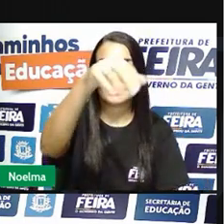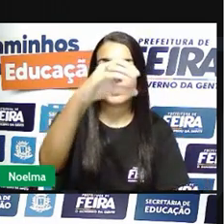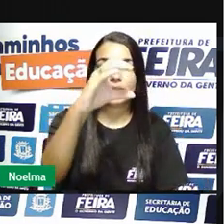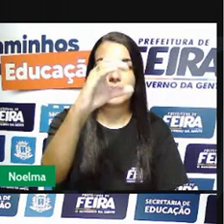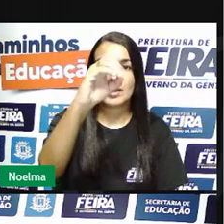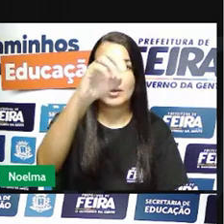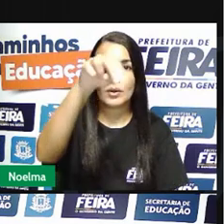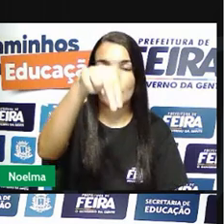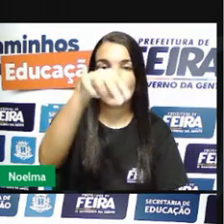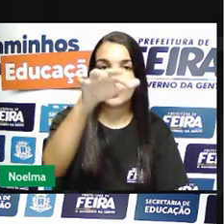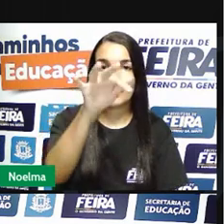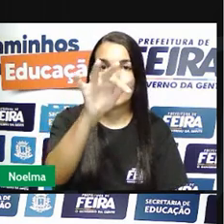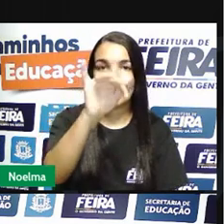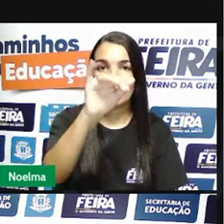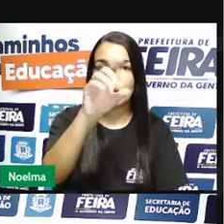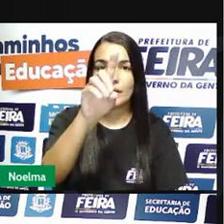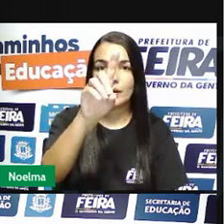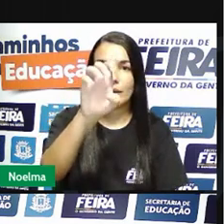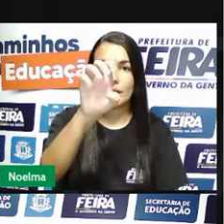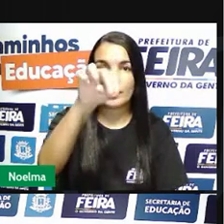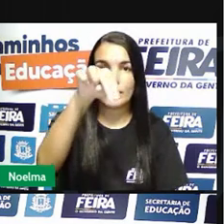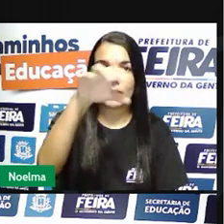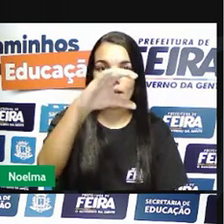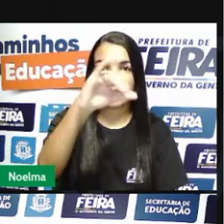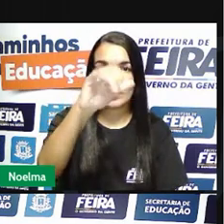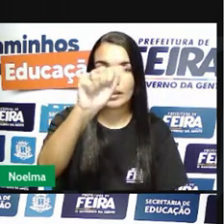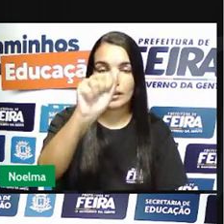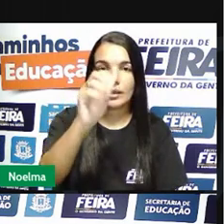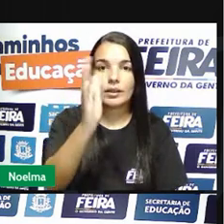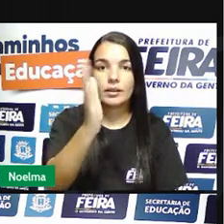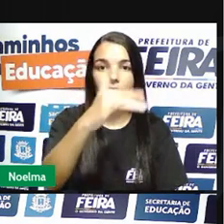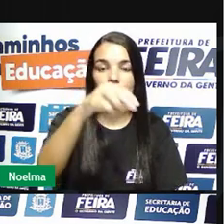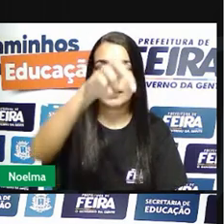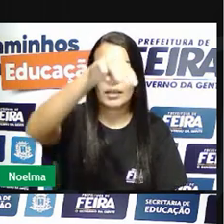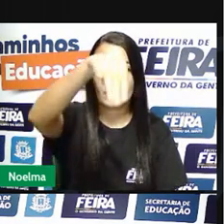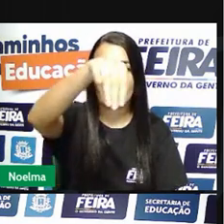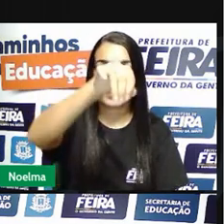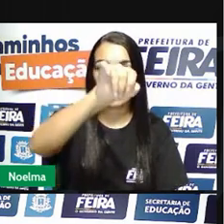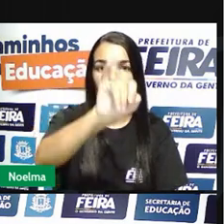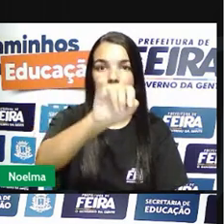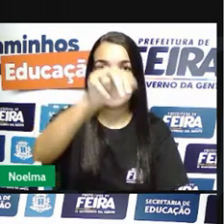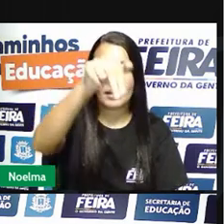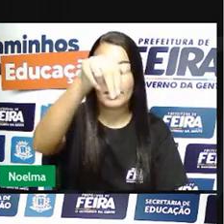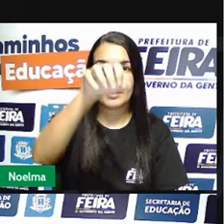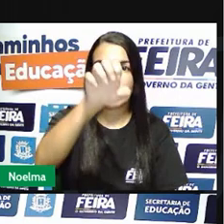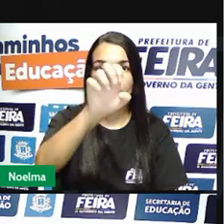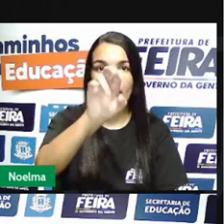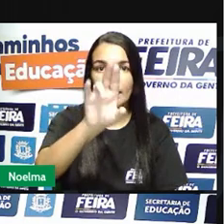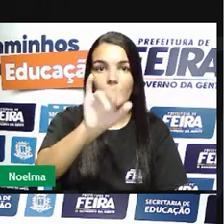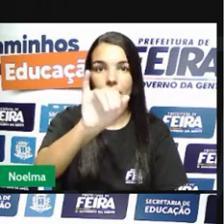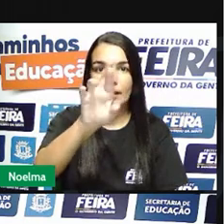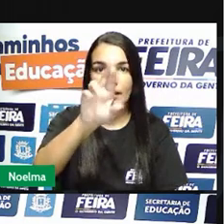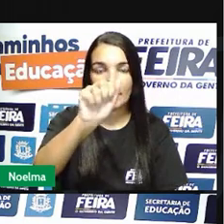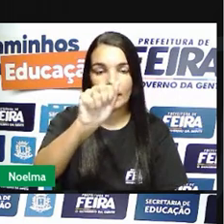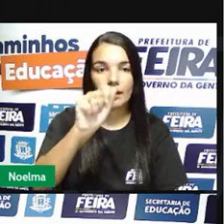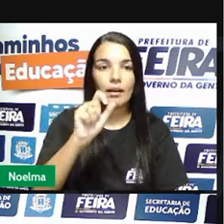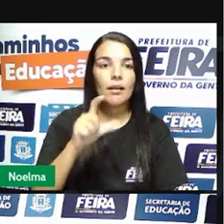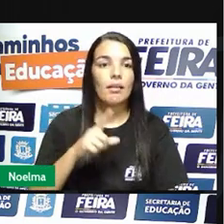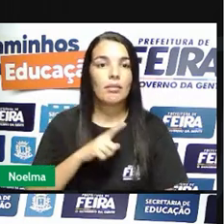devem ter ouvido falar, né? Inclusive houve até uma minissérie sobre o Tiradentes já na Rede Globo,